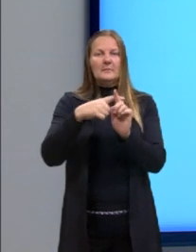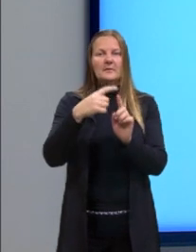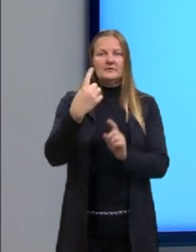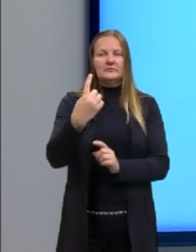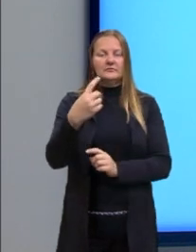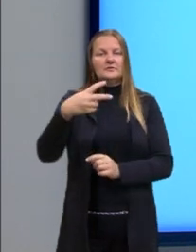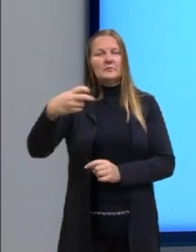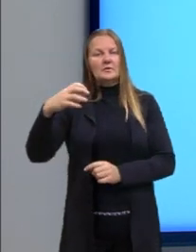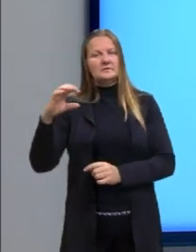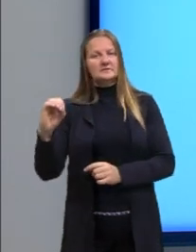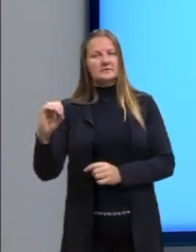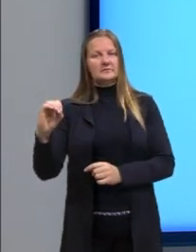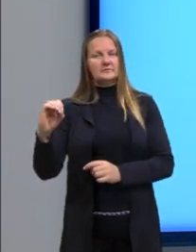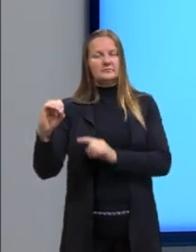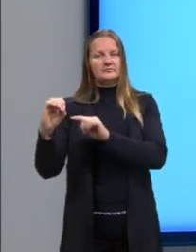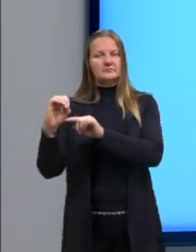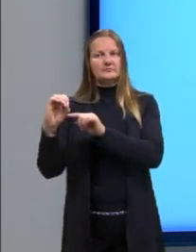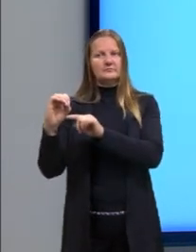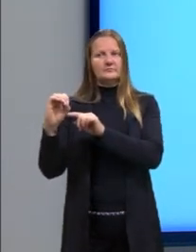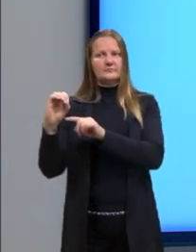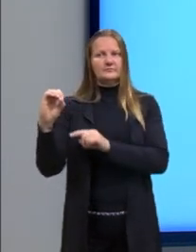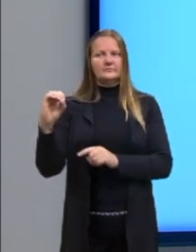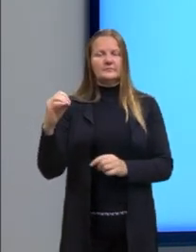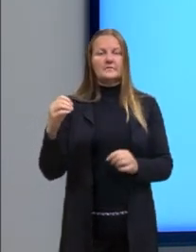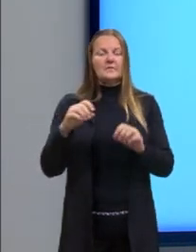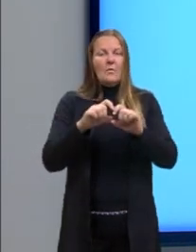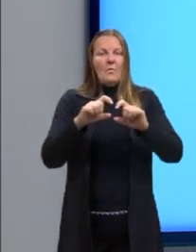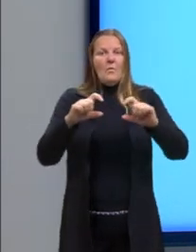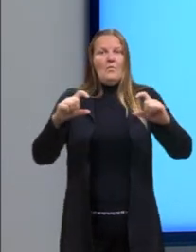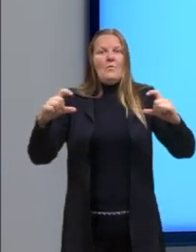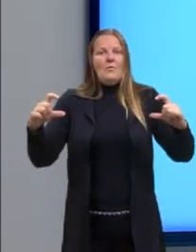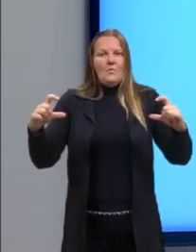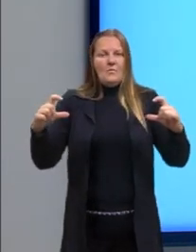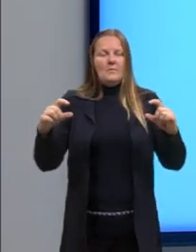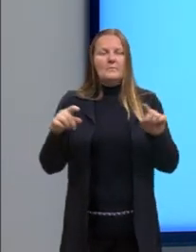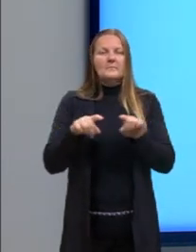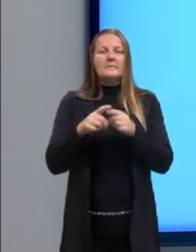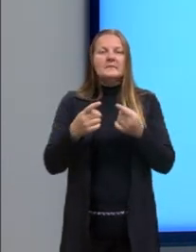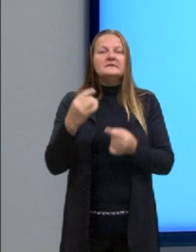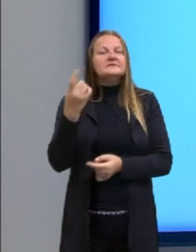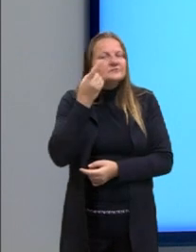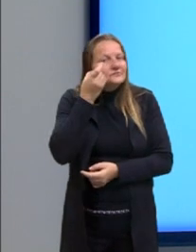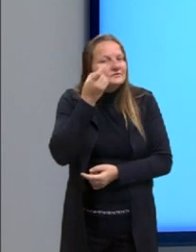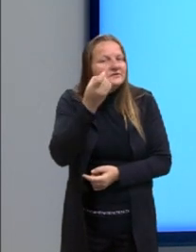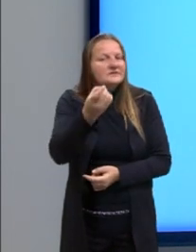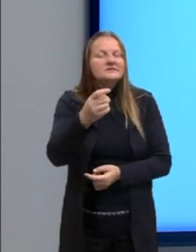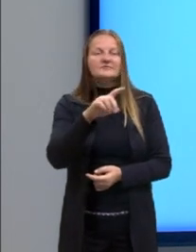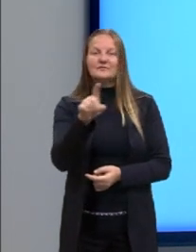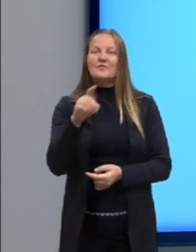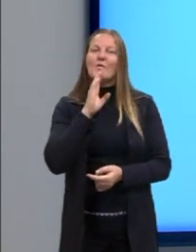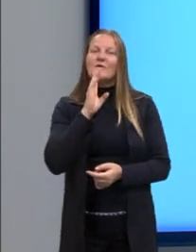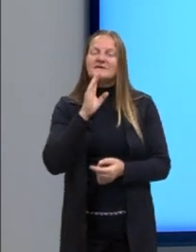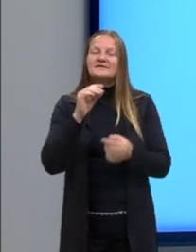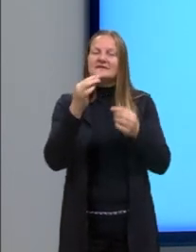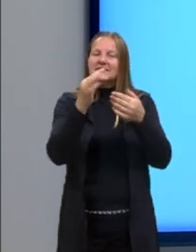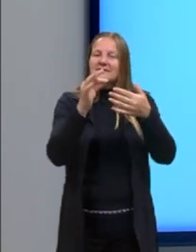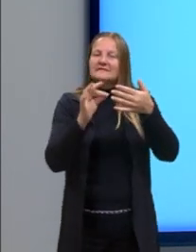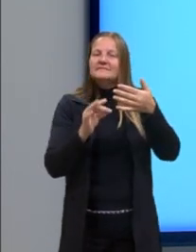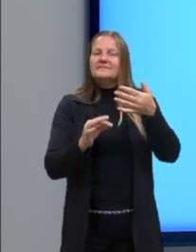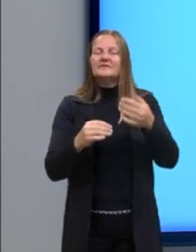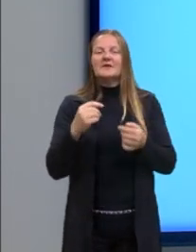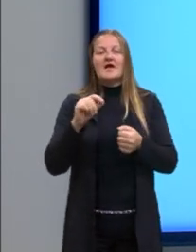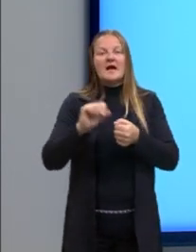igual a zero. Fica uma equação gigante, né? Mas é interessante vocês conhecerem por quê. Em